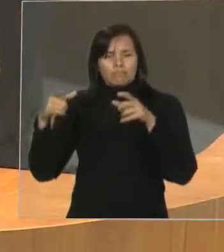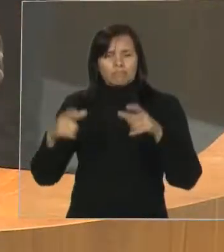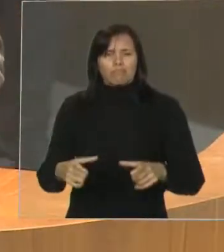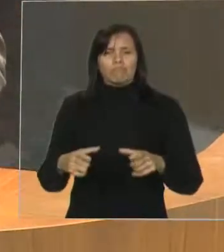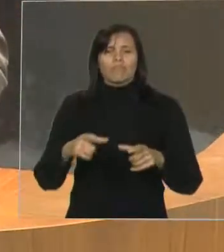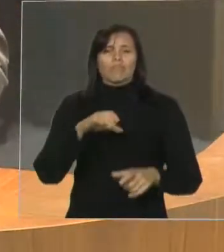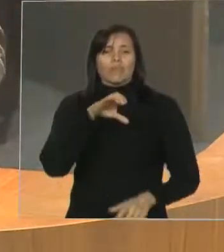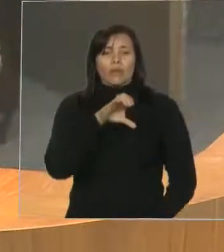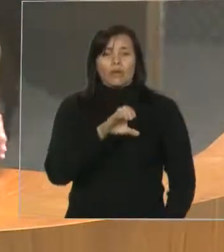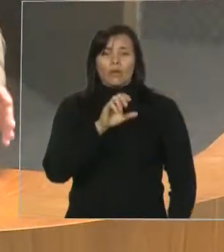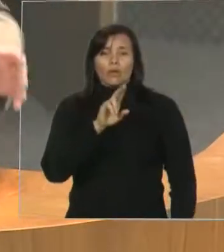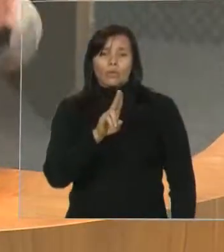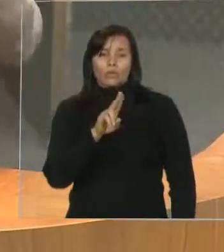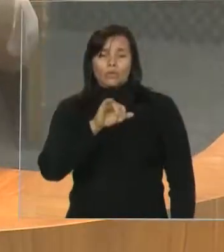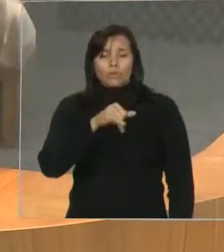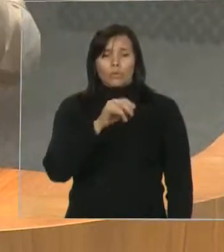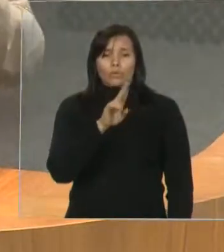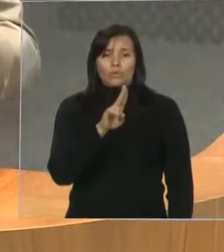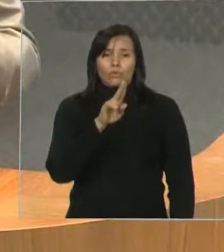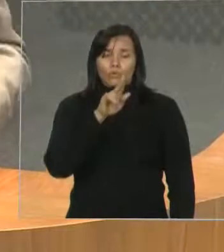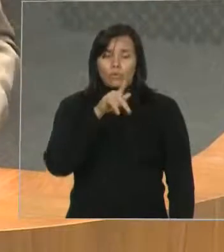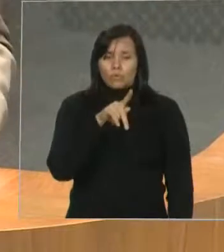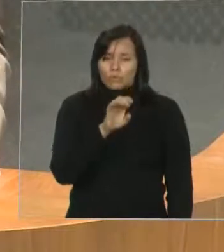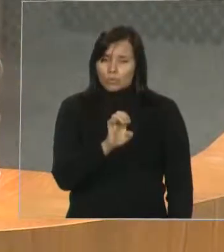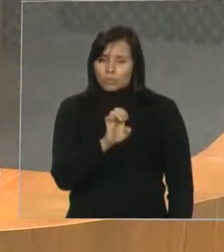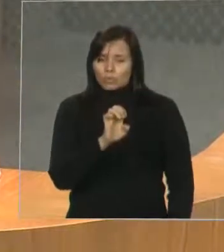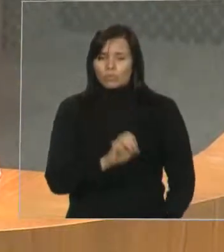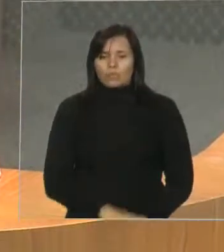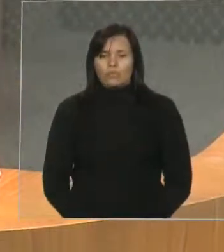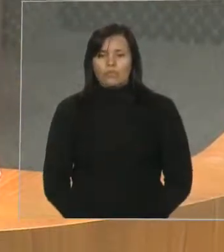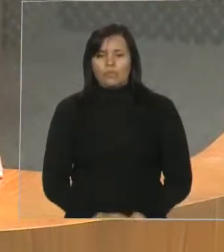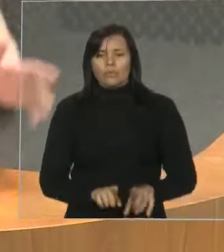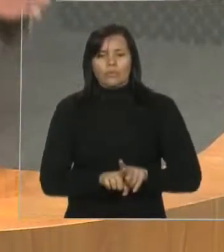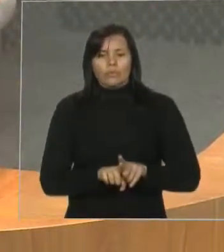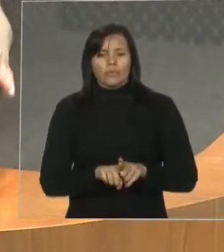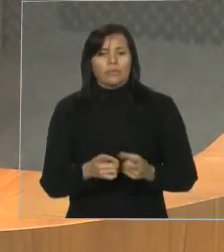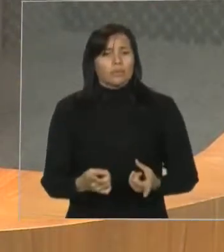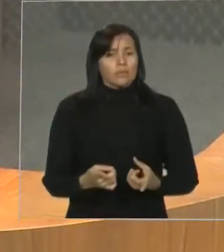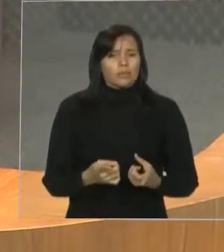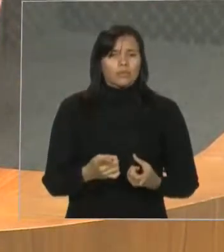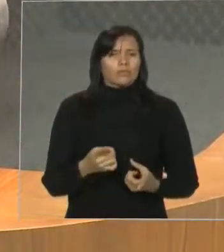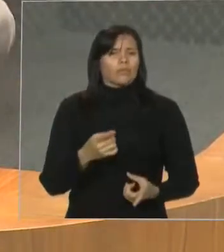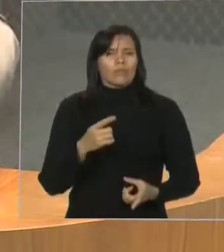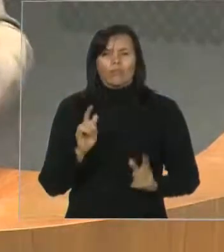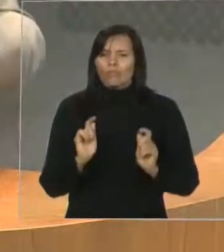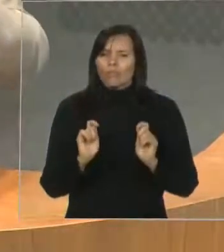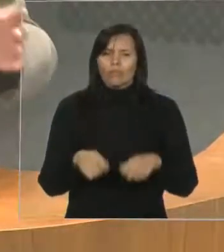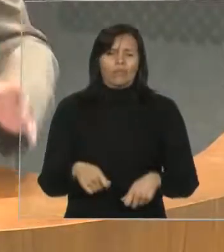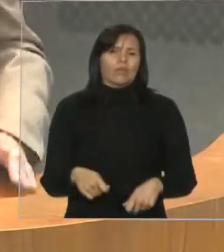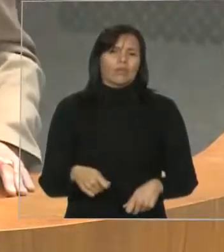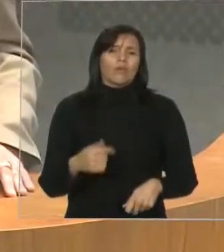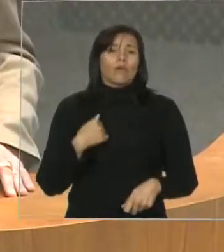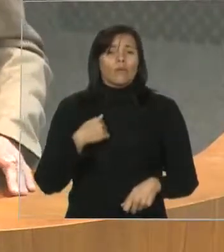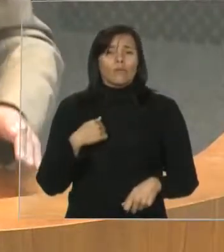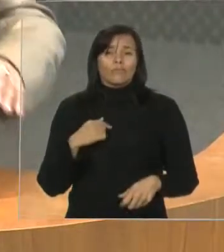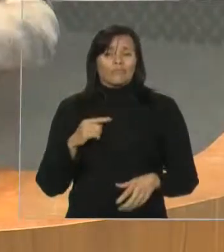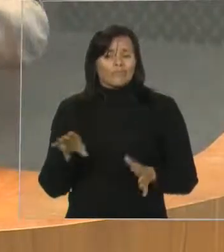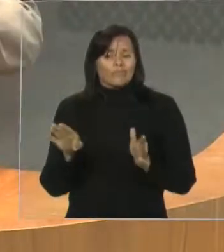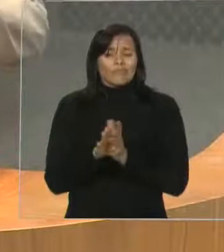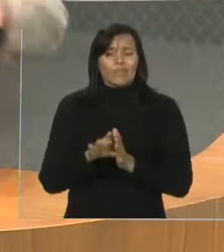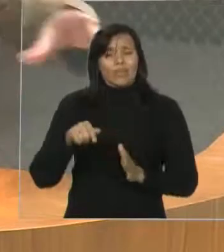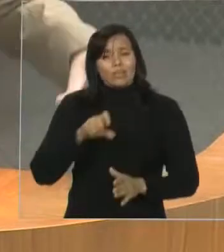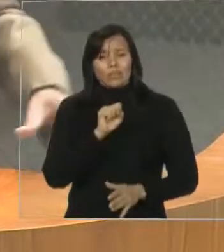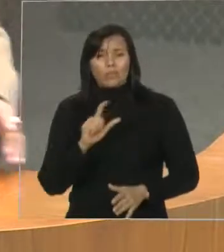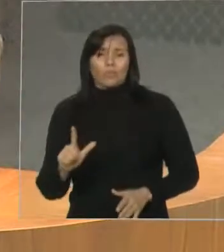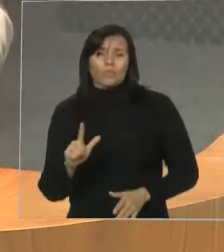tempo da sessão ontem, mas infelizmente não houve condição de chegar a tempo da sessão, cheguei depois por conta do ferro e boche, por conta de uma